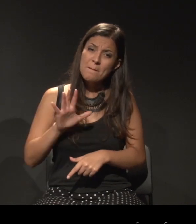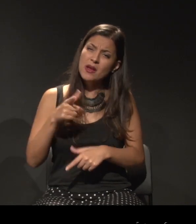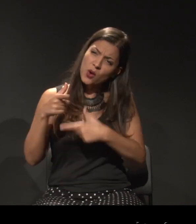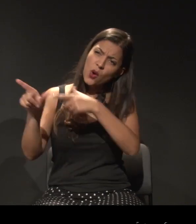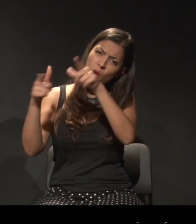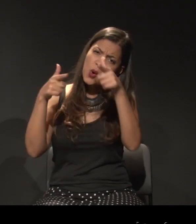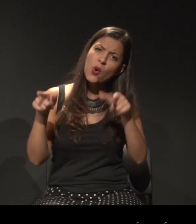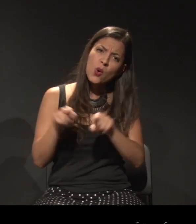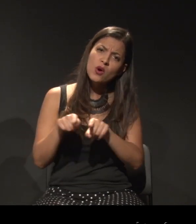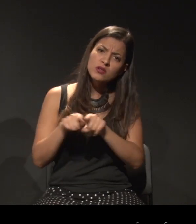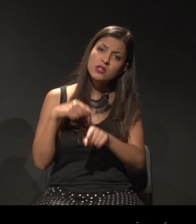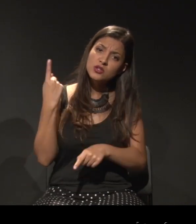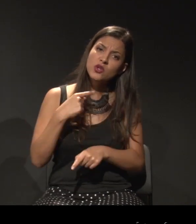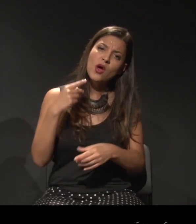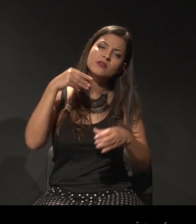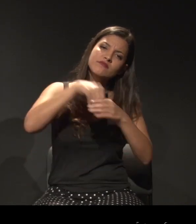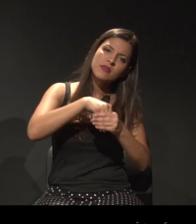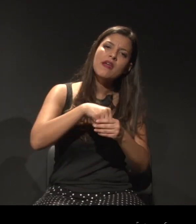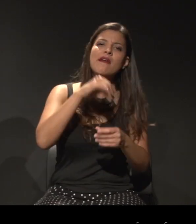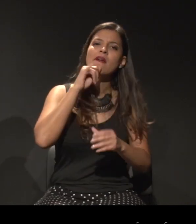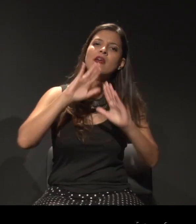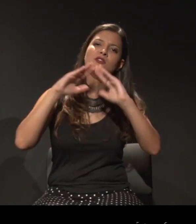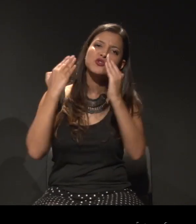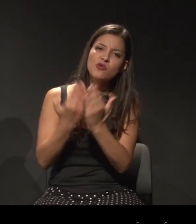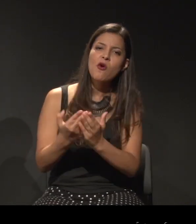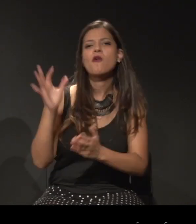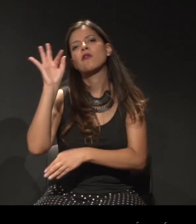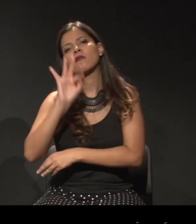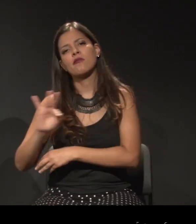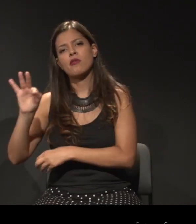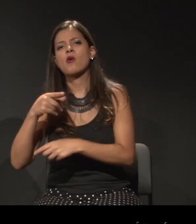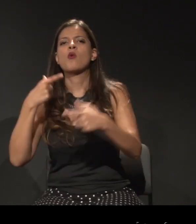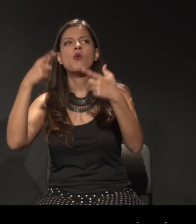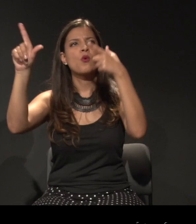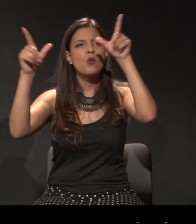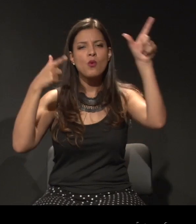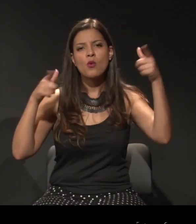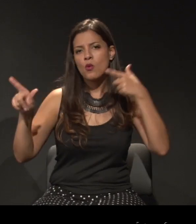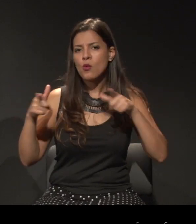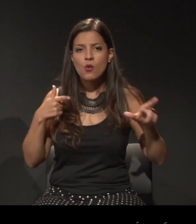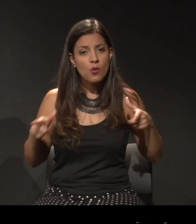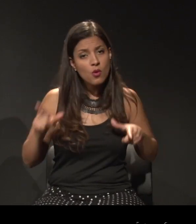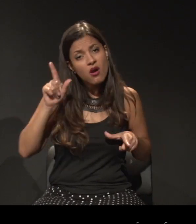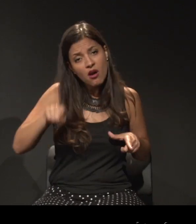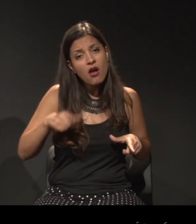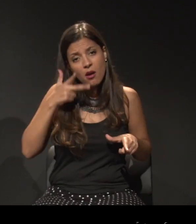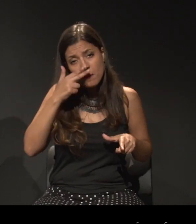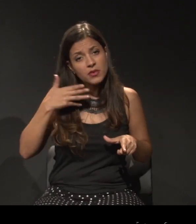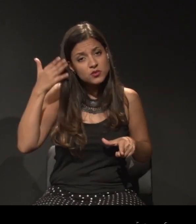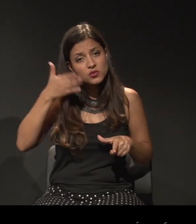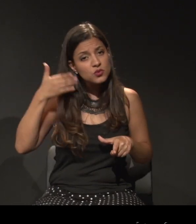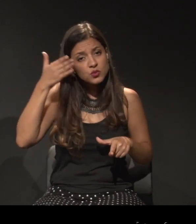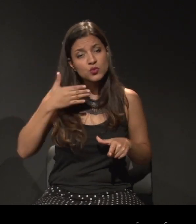em outros lugares que nós estamos, na escola, na faculdade, em outras instituições, são discursos solitários. E eu,